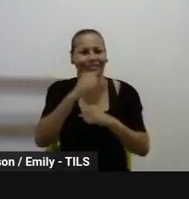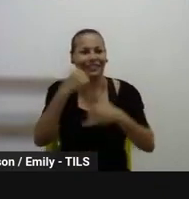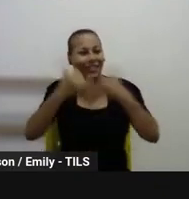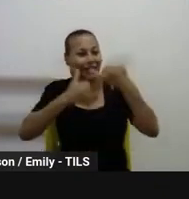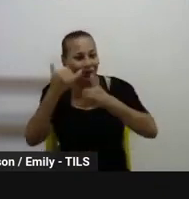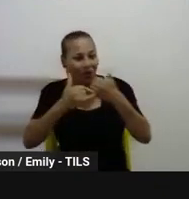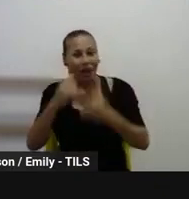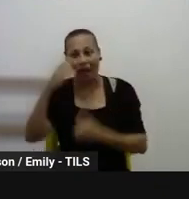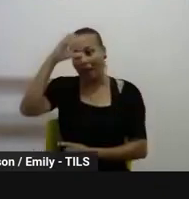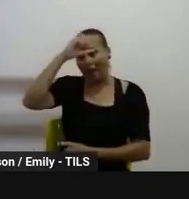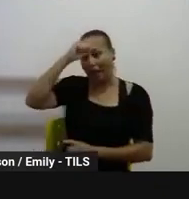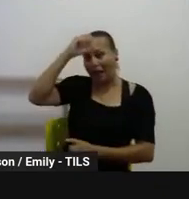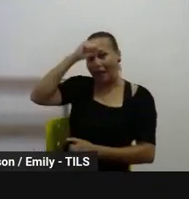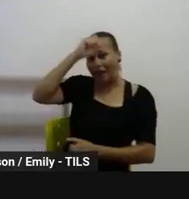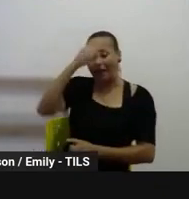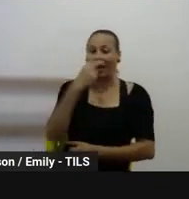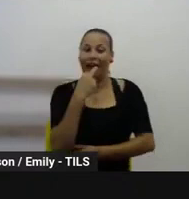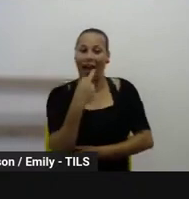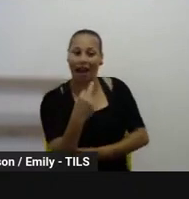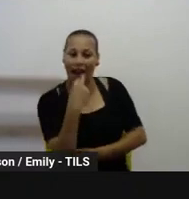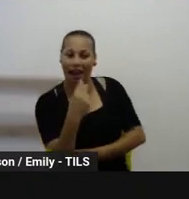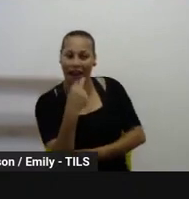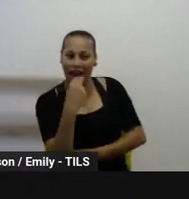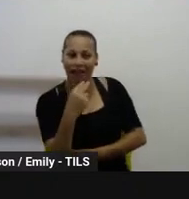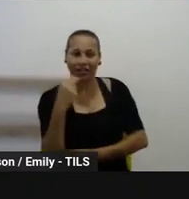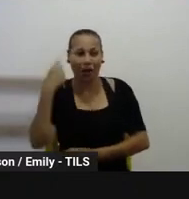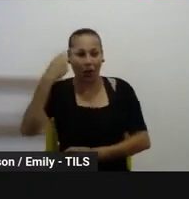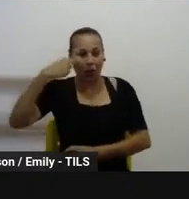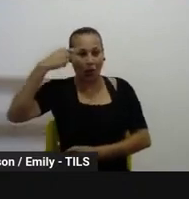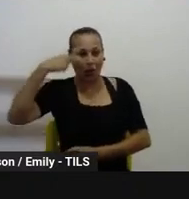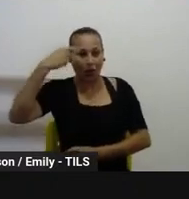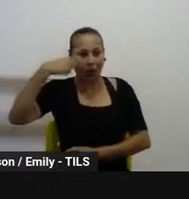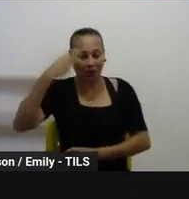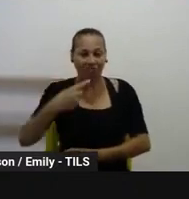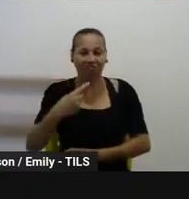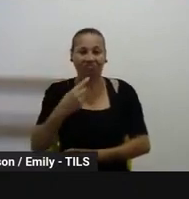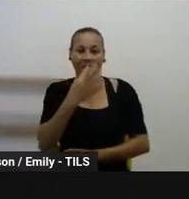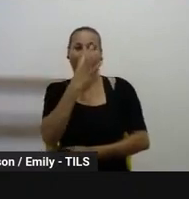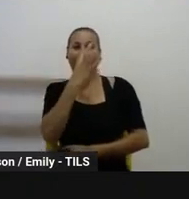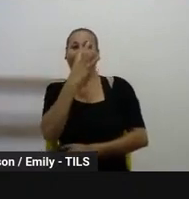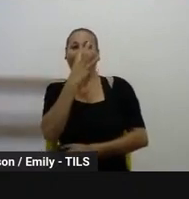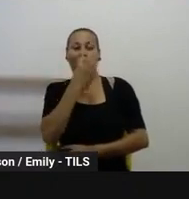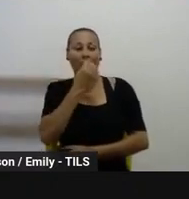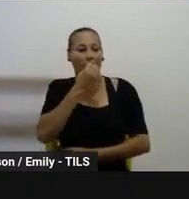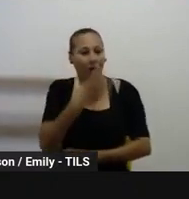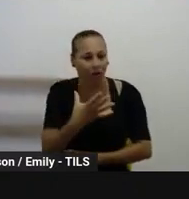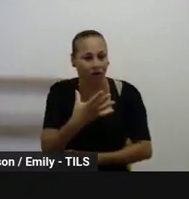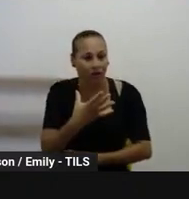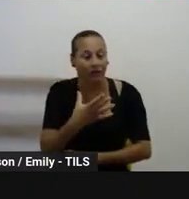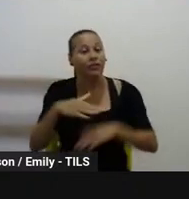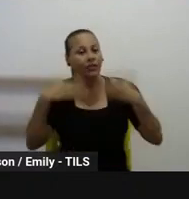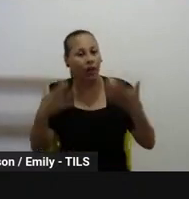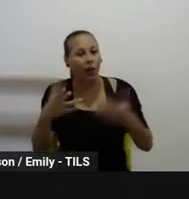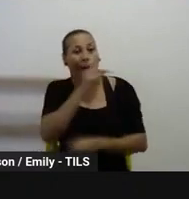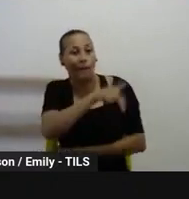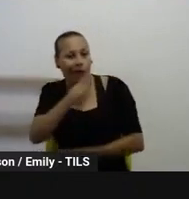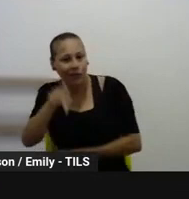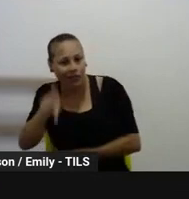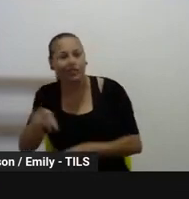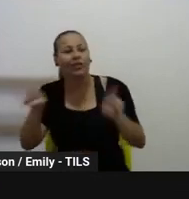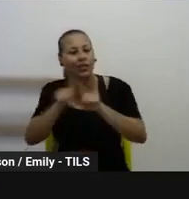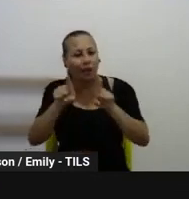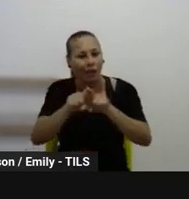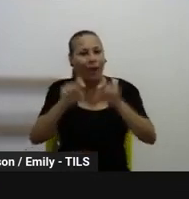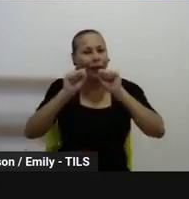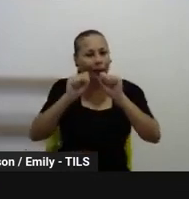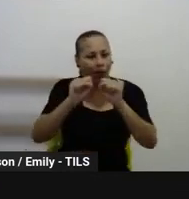aproximando e ver essa possibilidade intercultural como algo benéfico, algo que venha enriquecer a aprendizagem dos nossos estudantes,